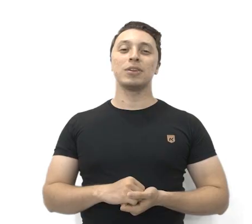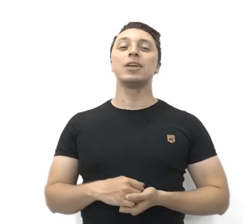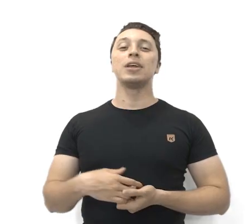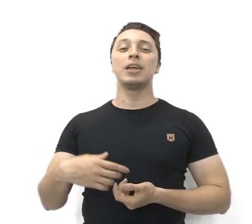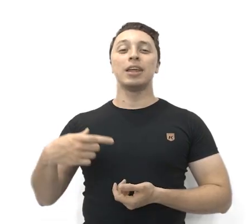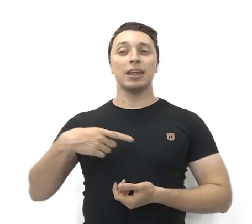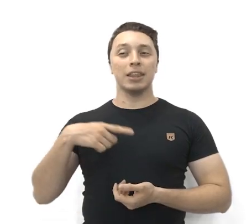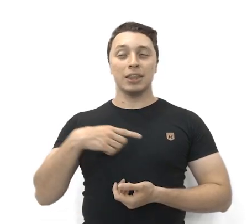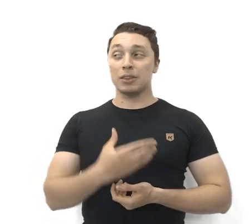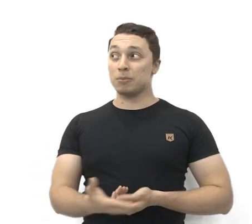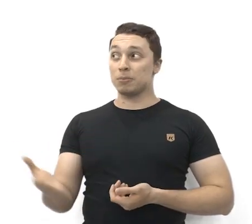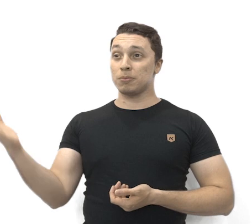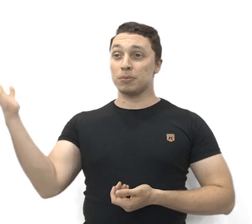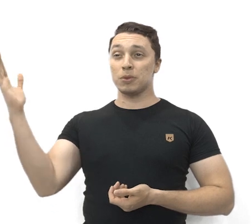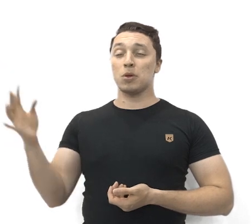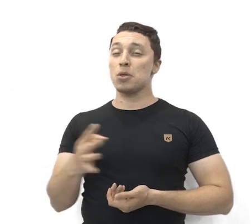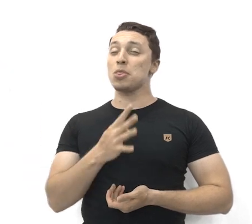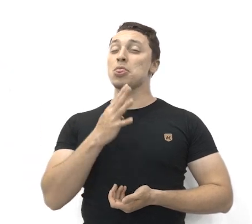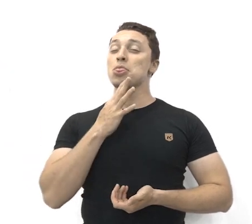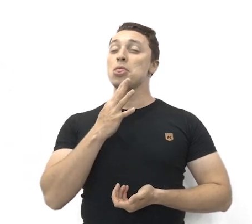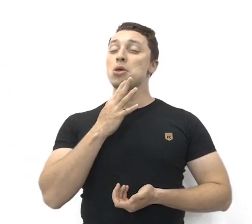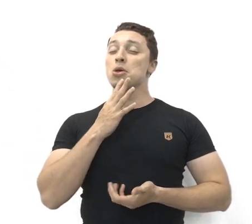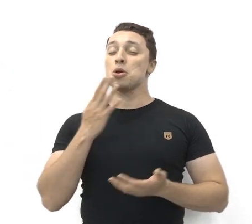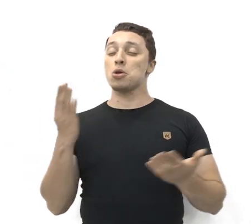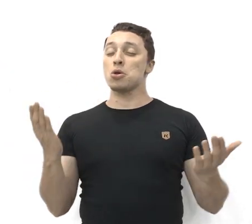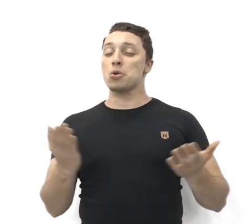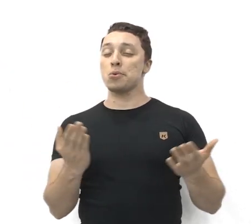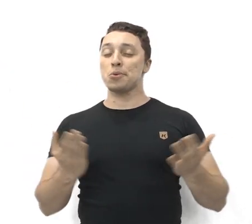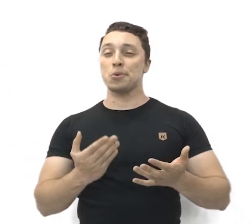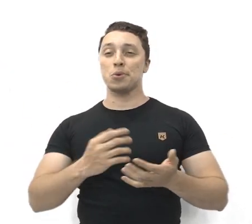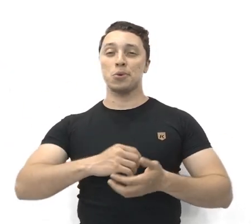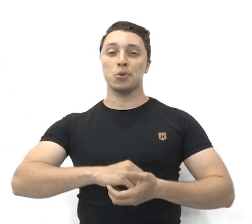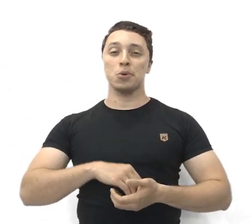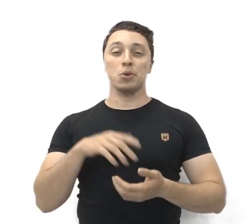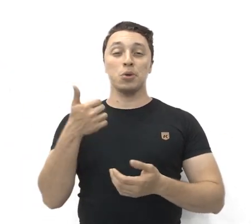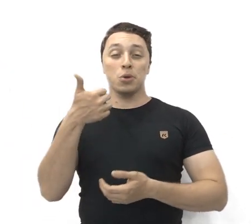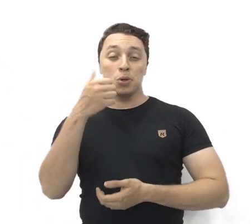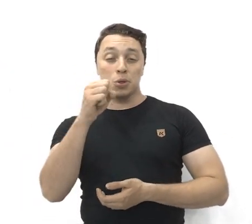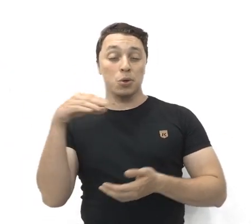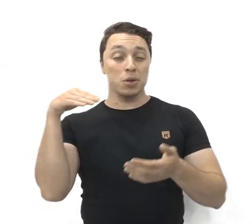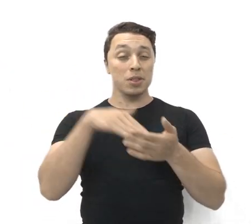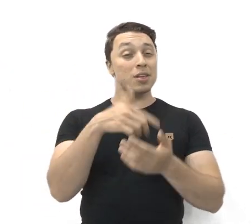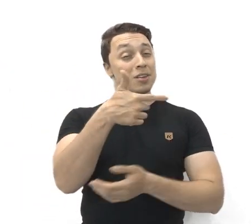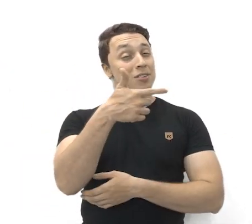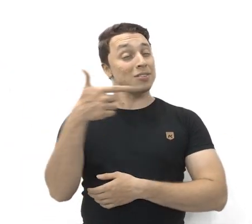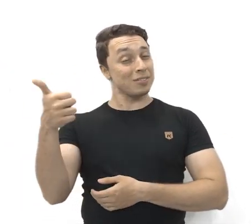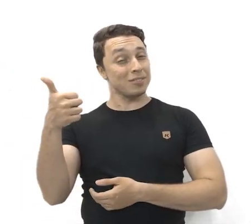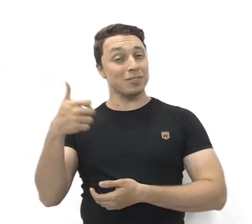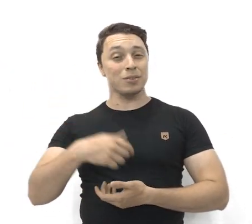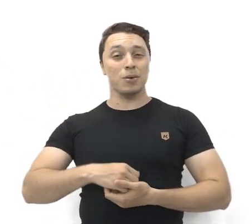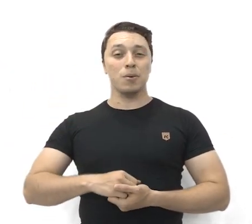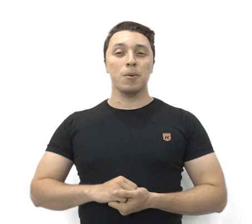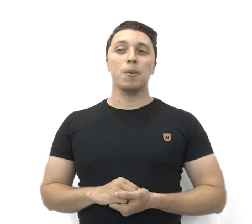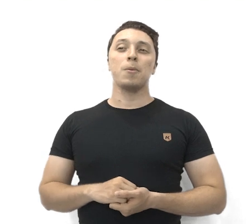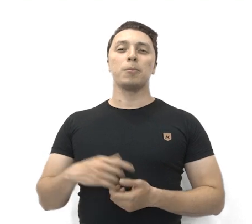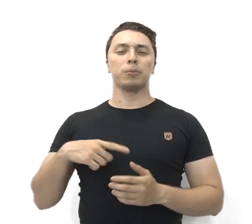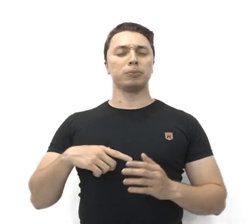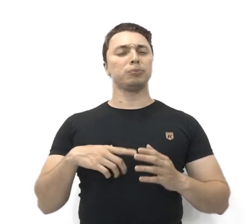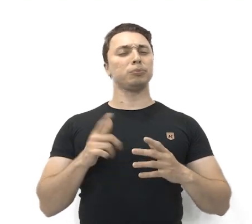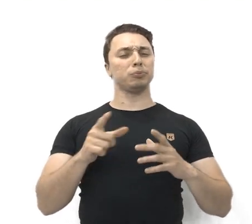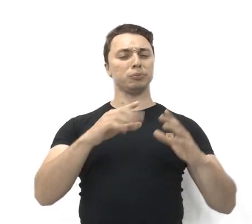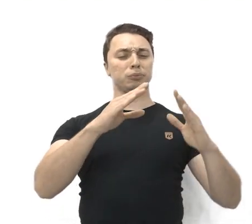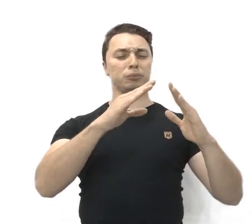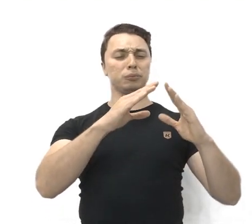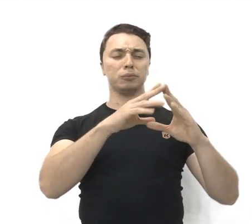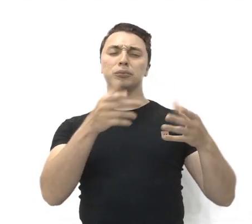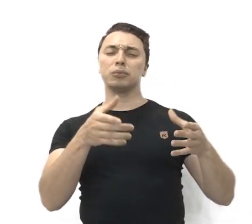como objeto de conhecimento nessas questões de 18 a 21. Figuras geométricas espaciais, são elas